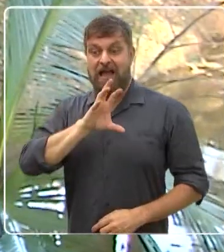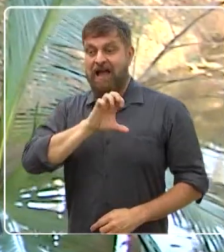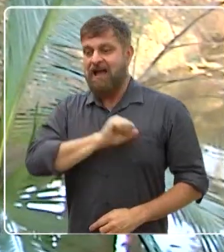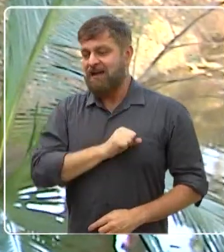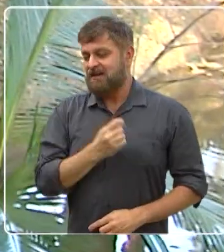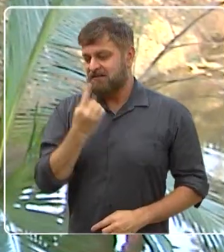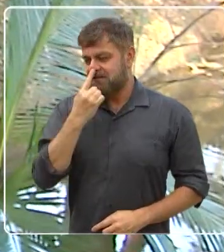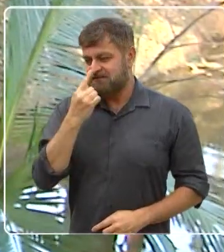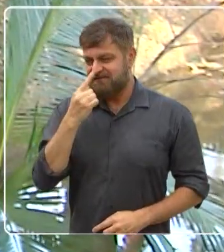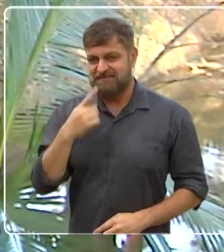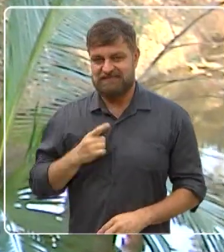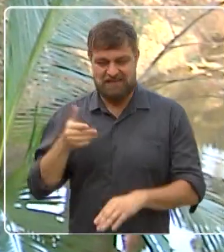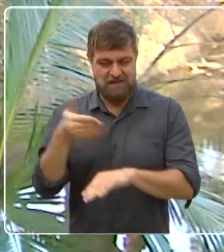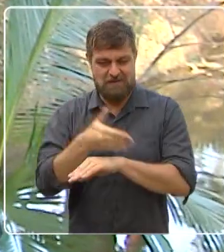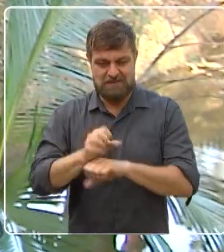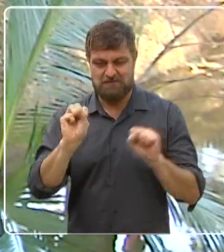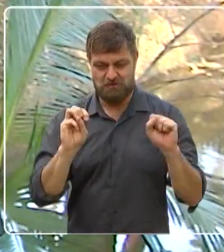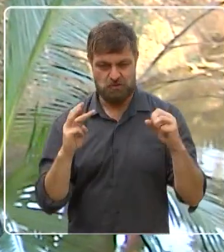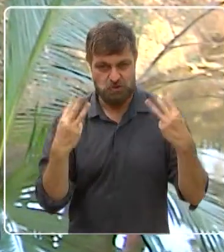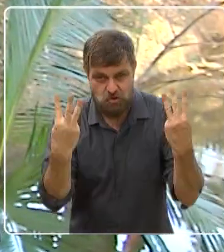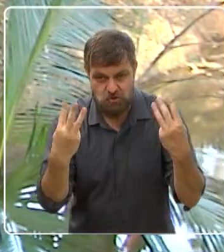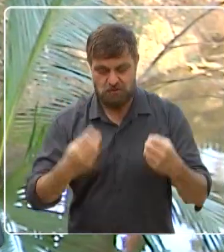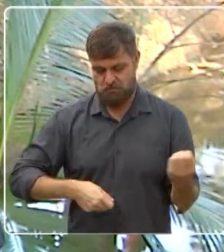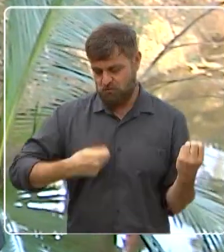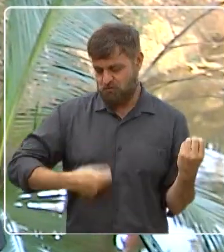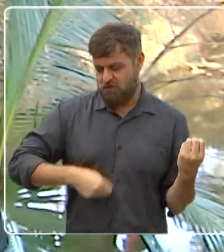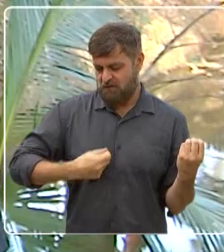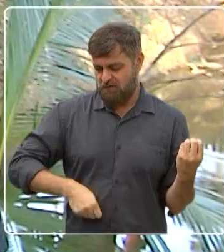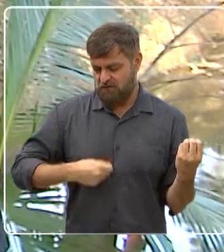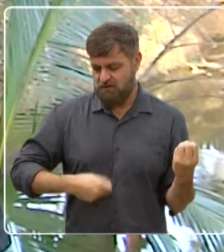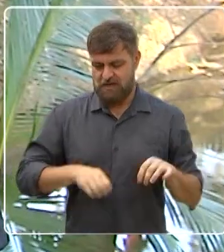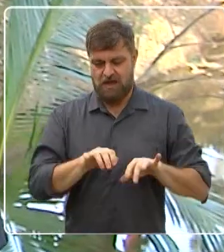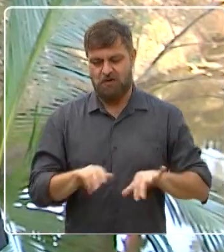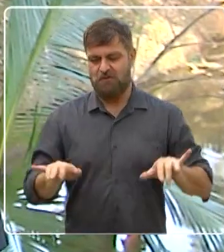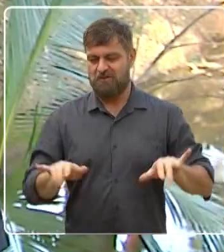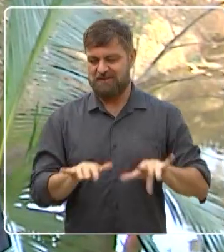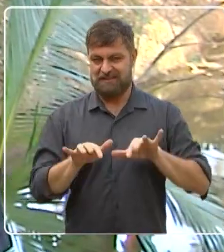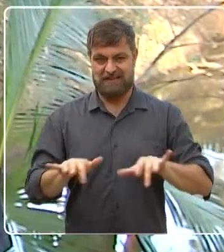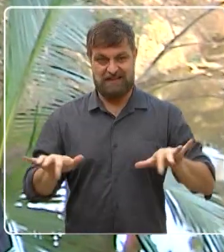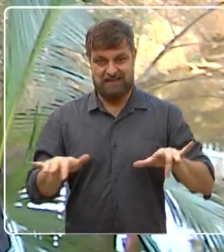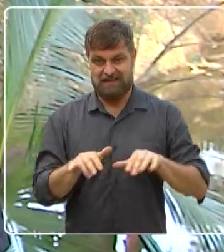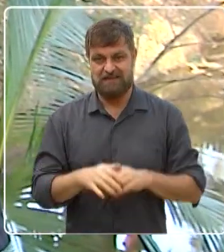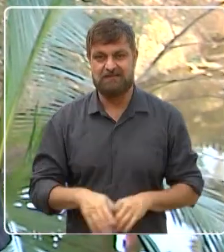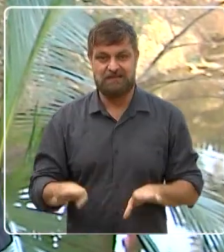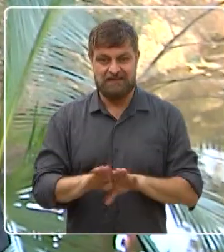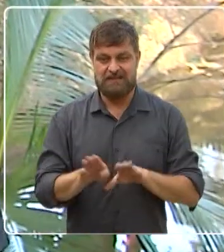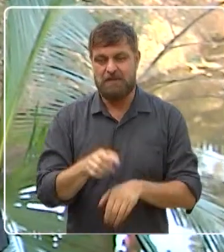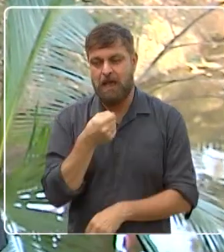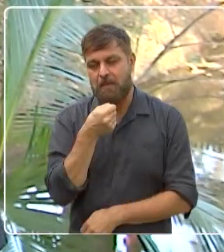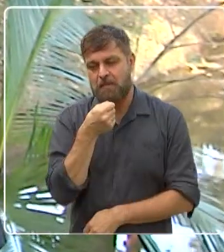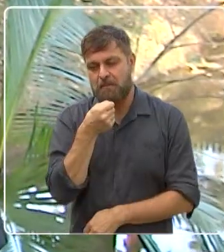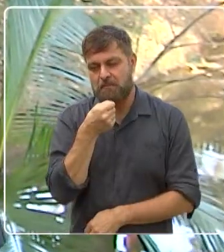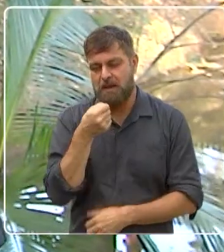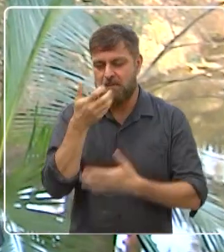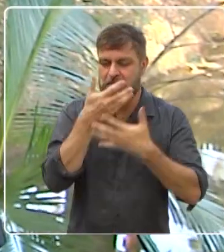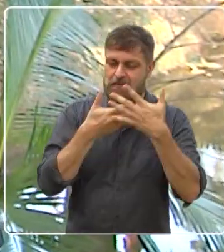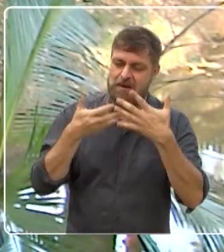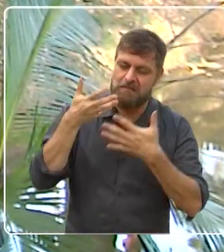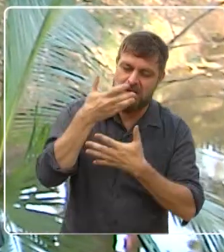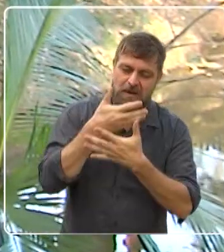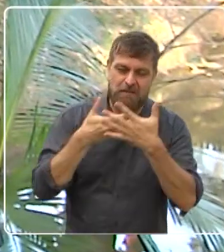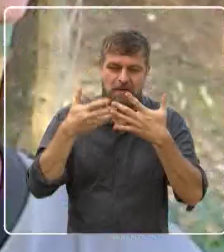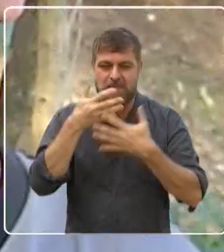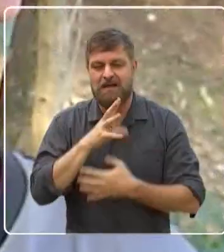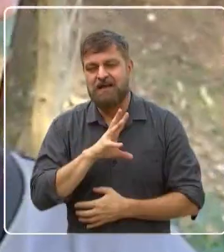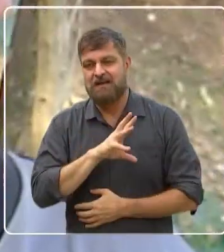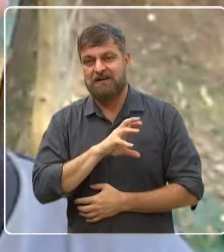Eu participo de shows com violão, com teclado e até vídeo o quê? Eu gosto de cantar as